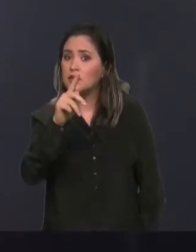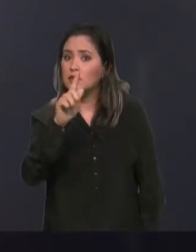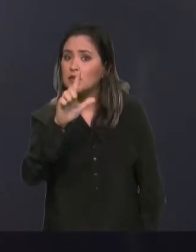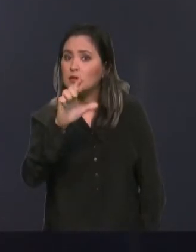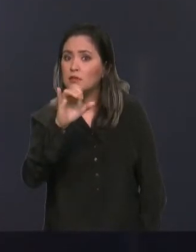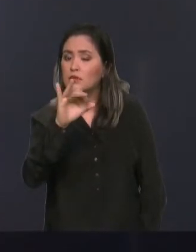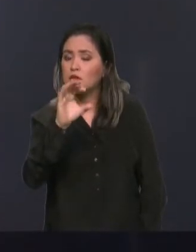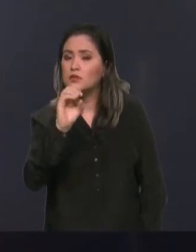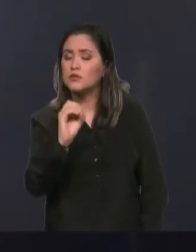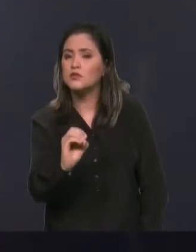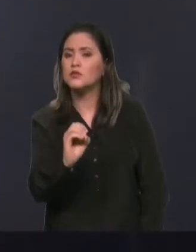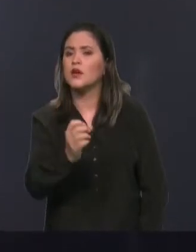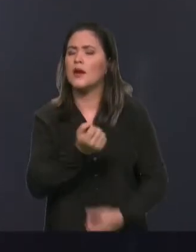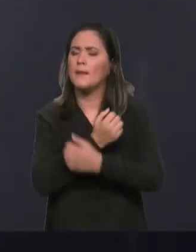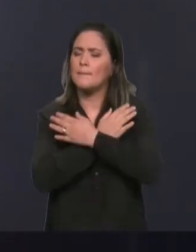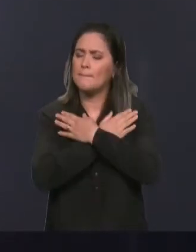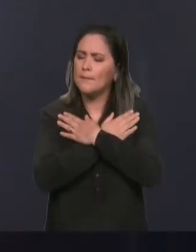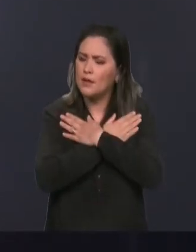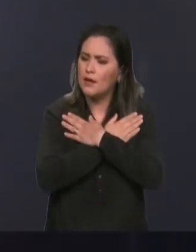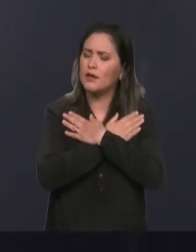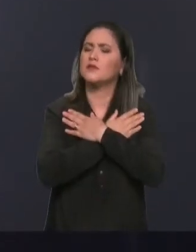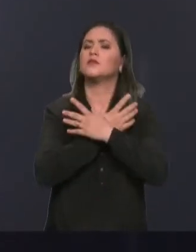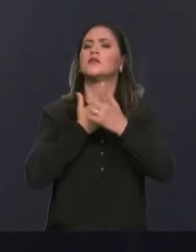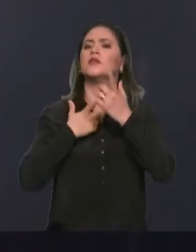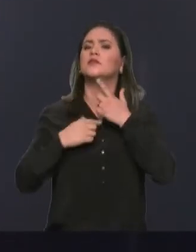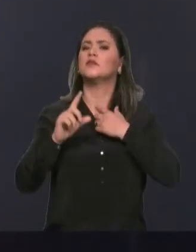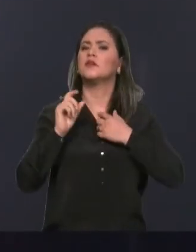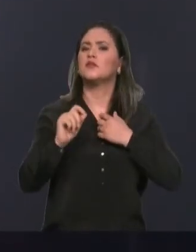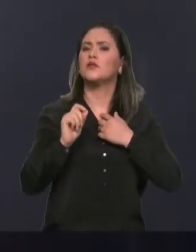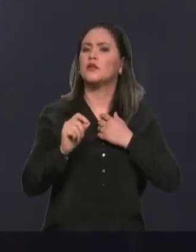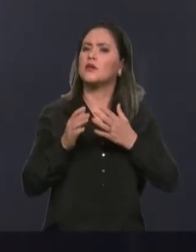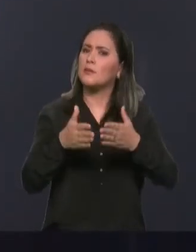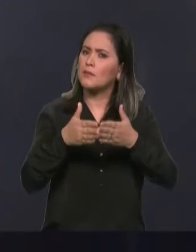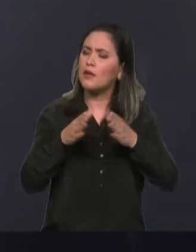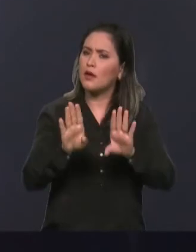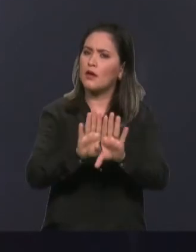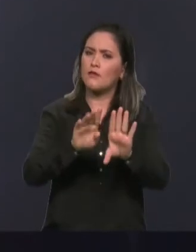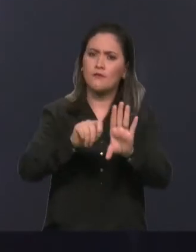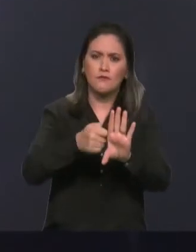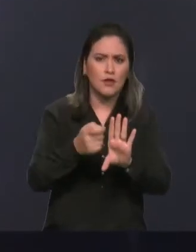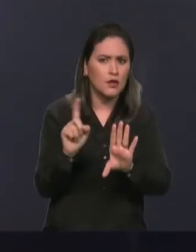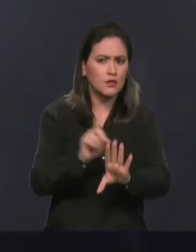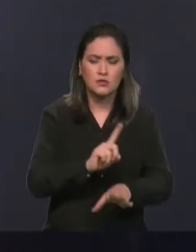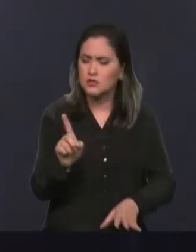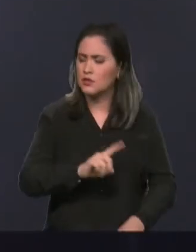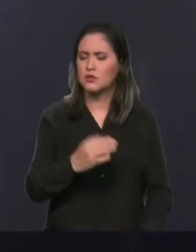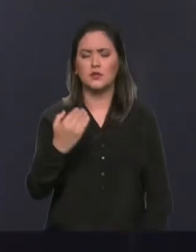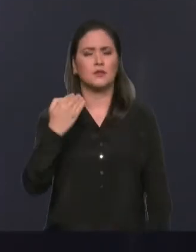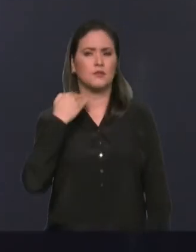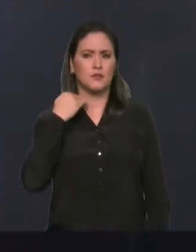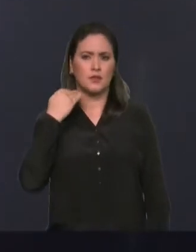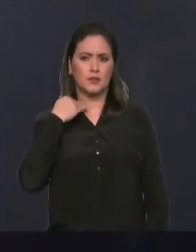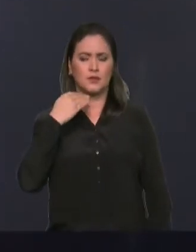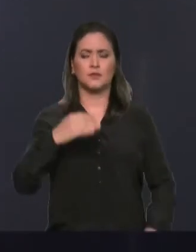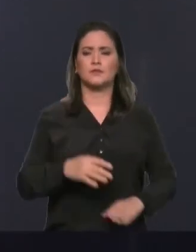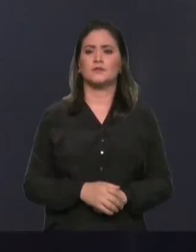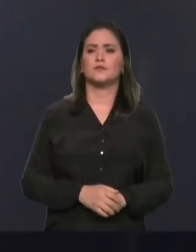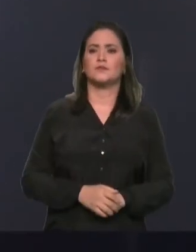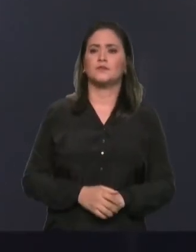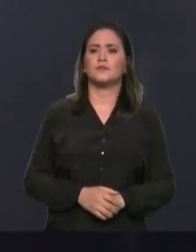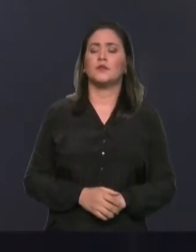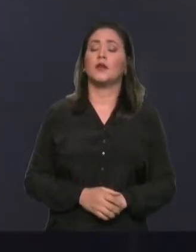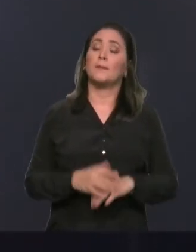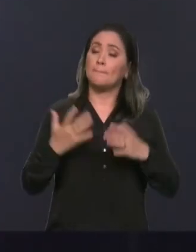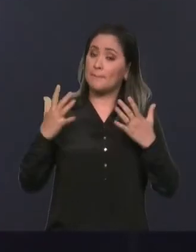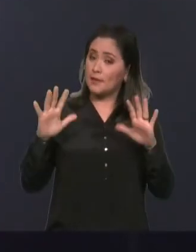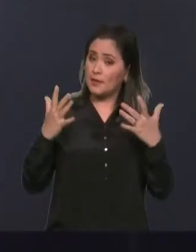feche essas agências. Estou adicionando, aliás, acionando ele aqui. E parabenizar o nosso vice